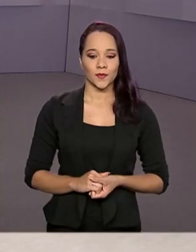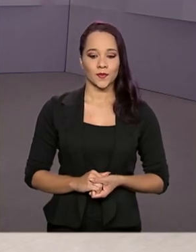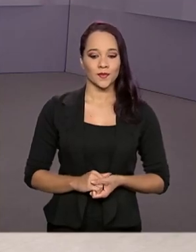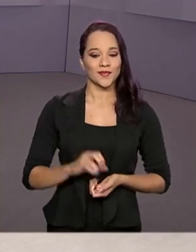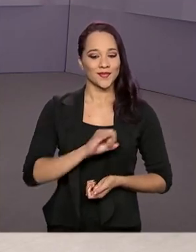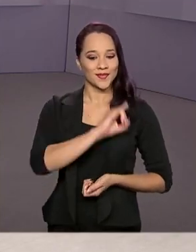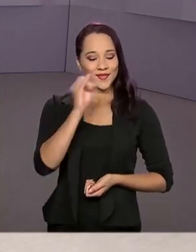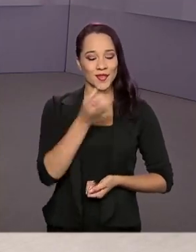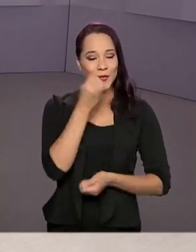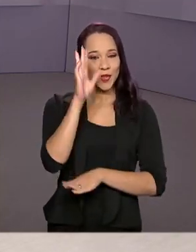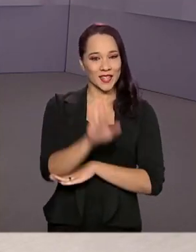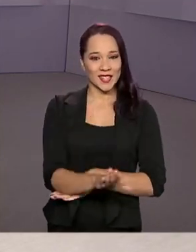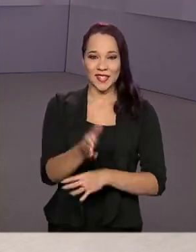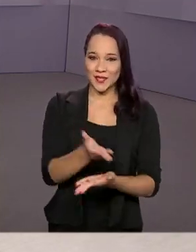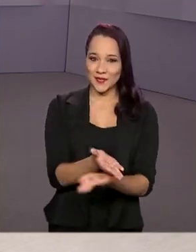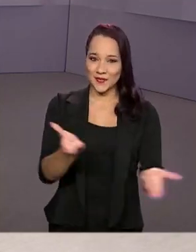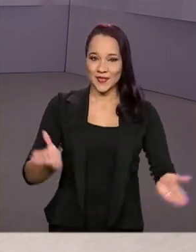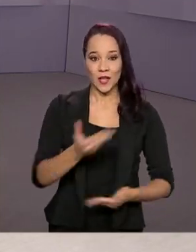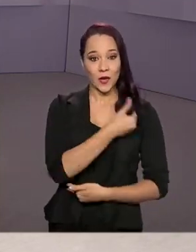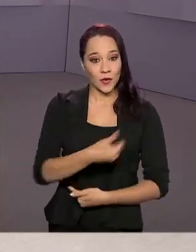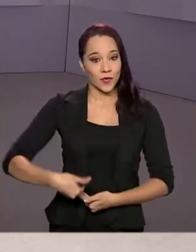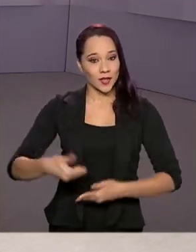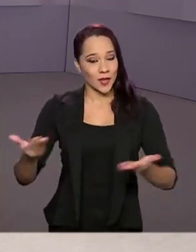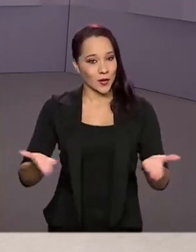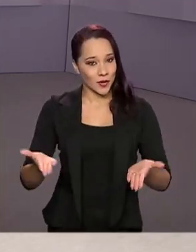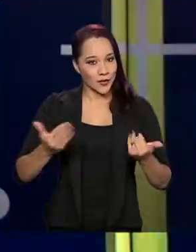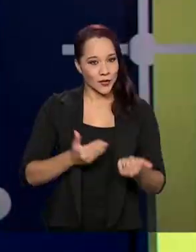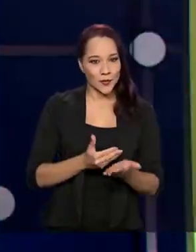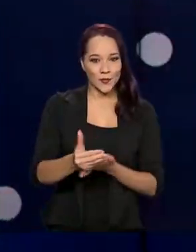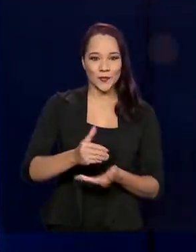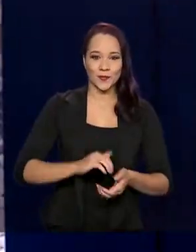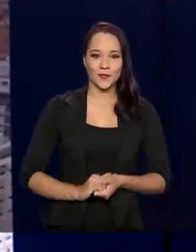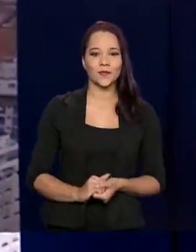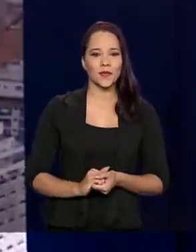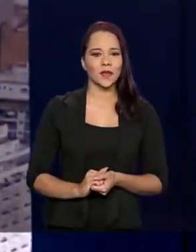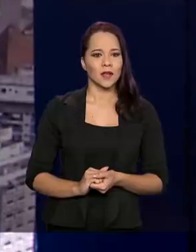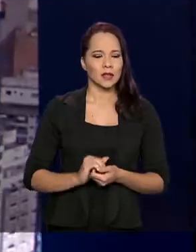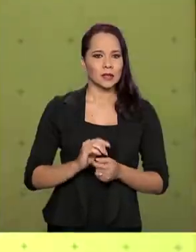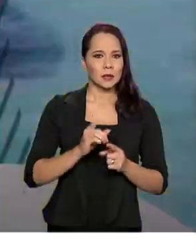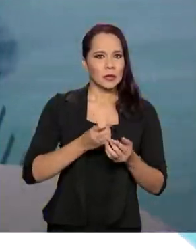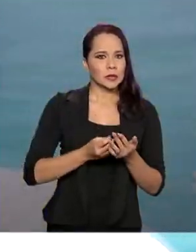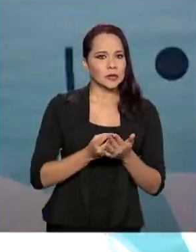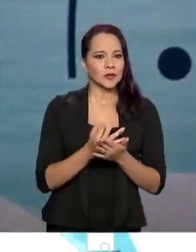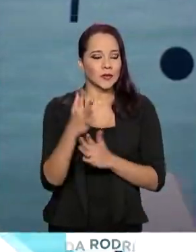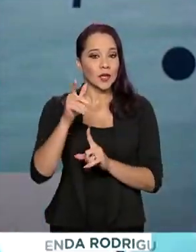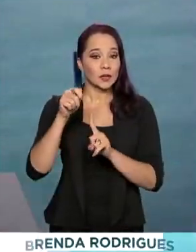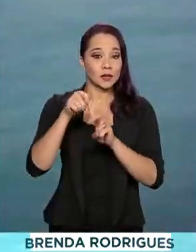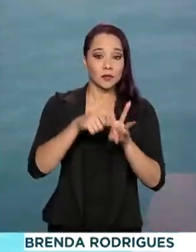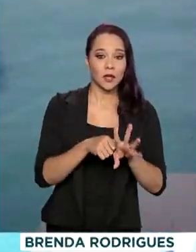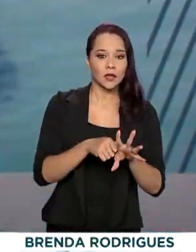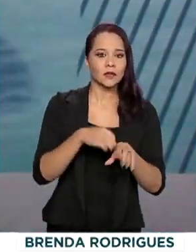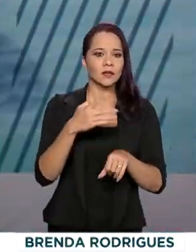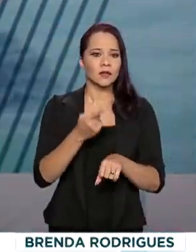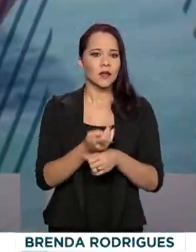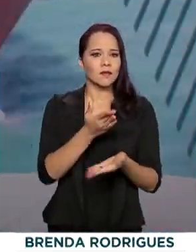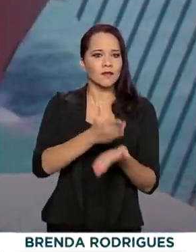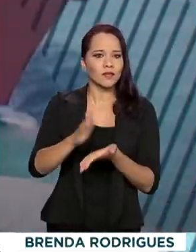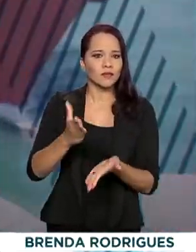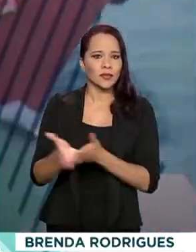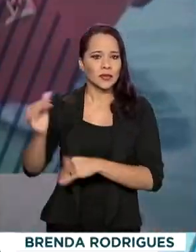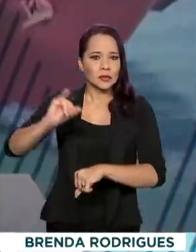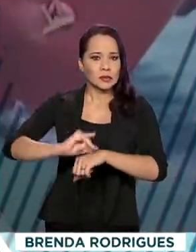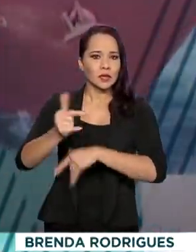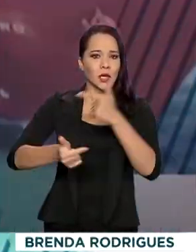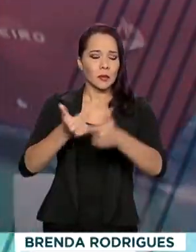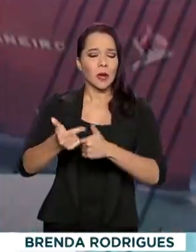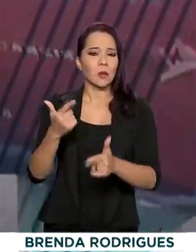Olá, boa tarde para você. O governo agora está de volta. Depois de vários meses extinguindo postos de trabalho por causa da